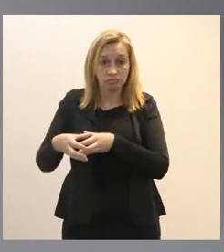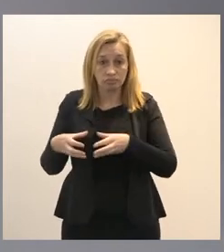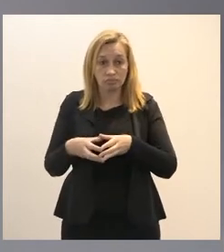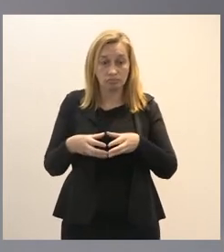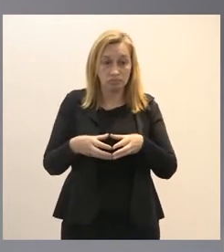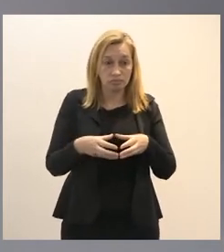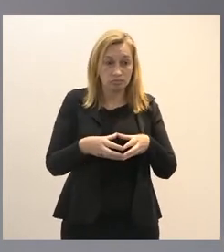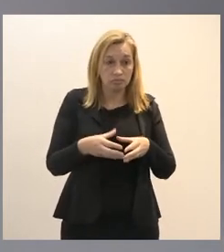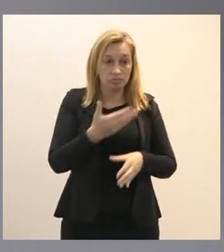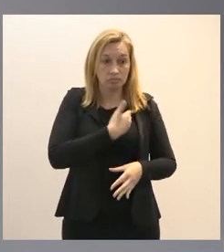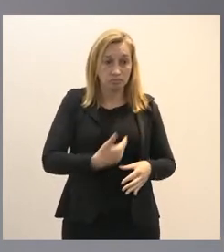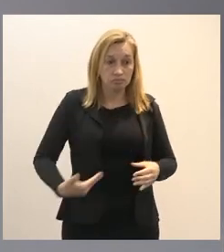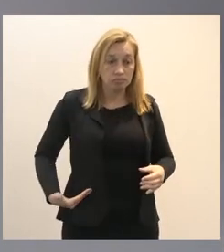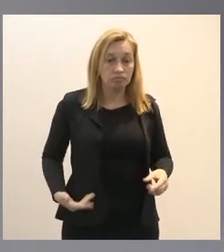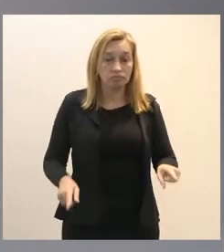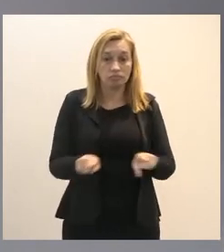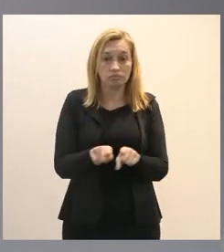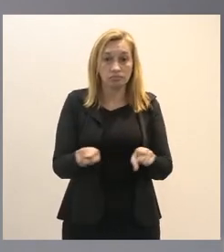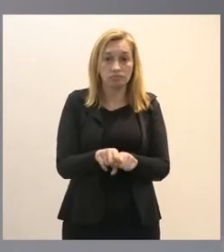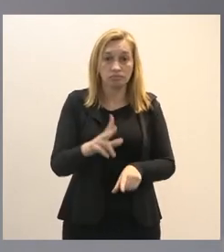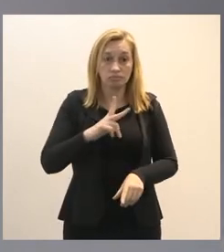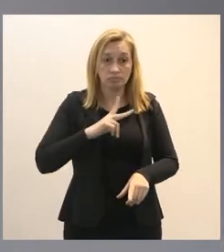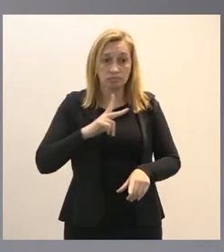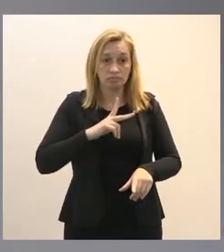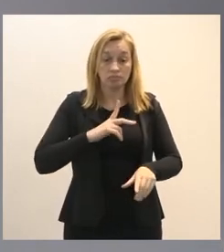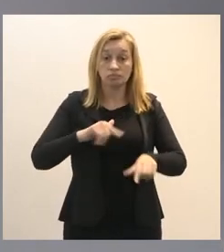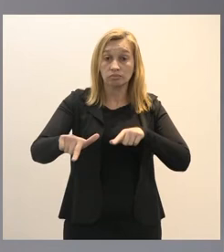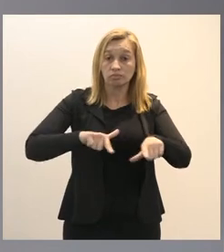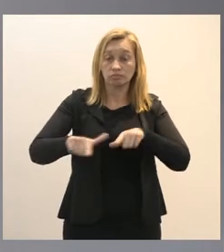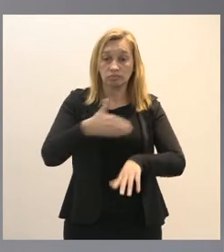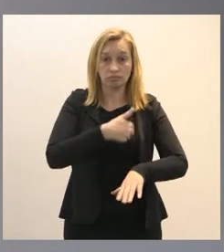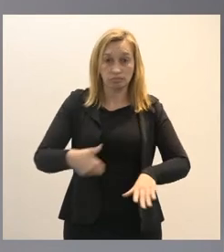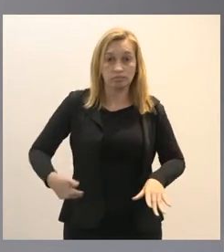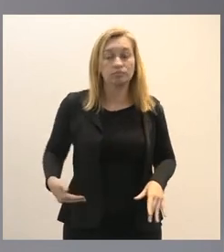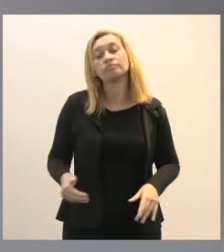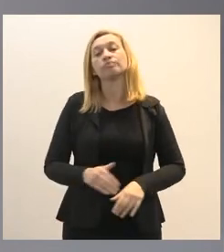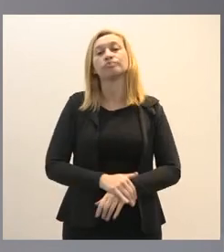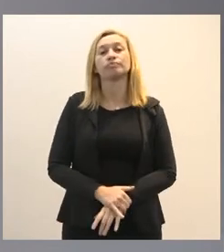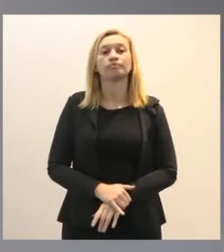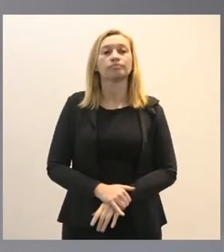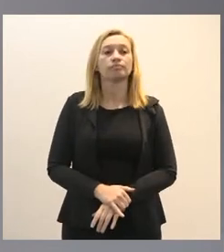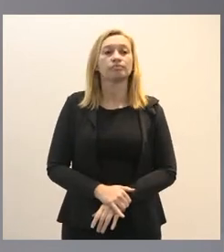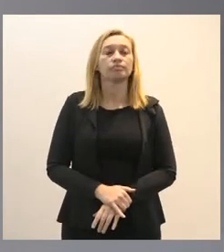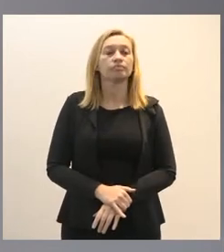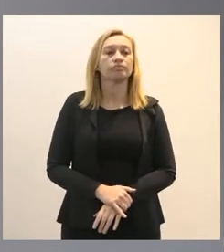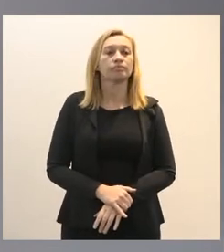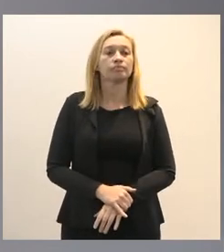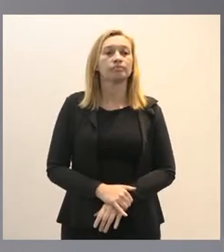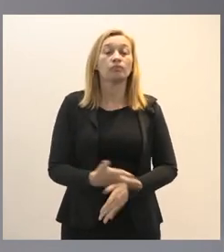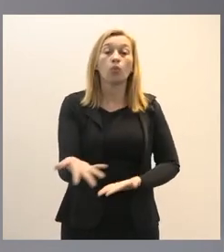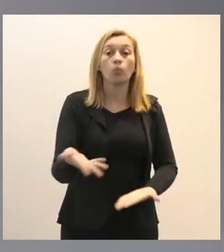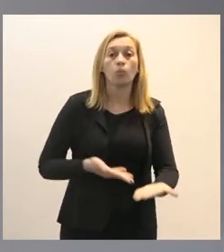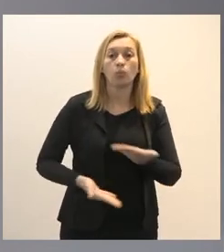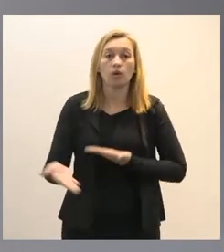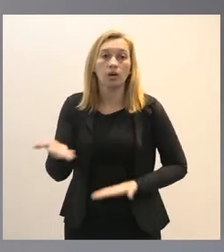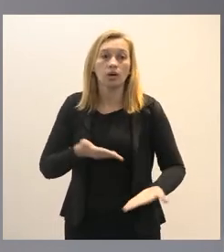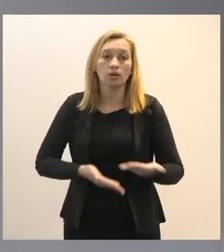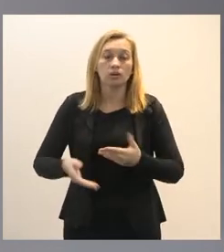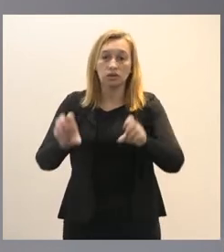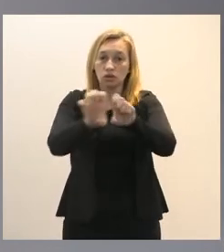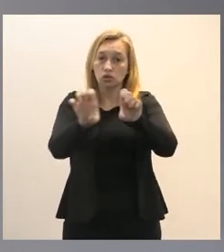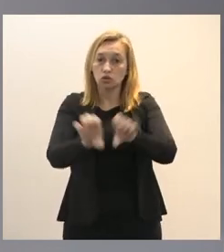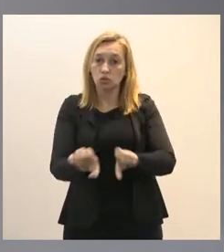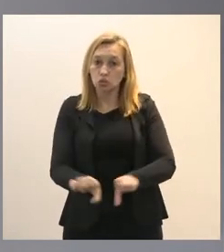privados para a execução de serviços públicos inclusive com o compartilhamento de estrutura